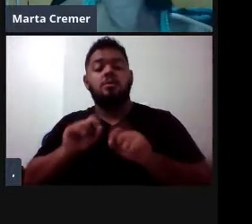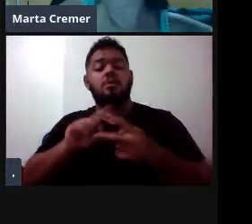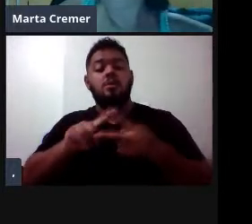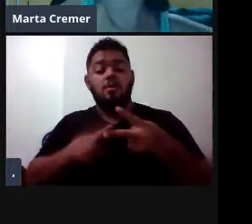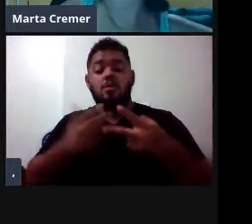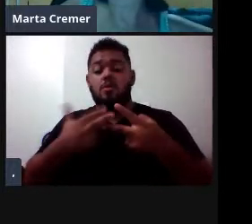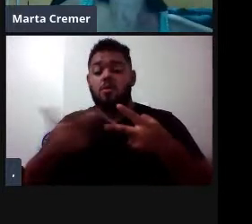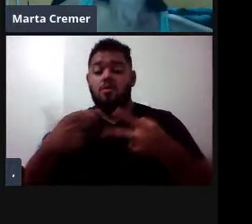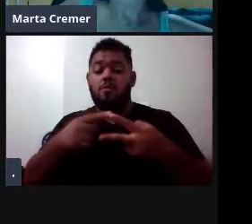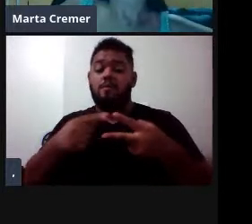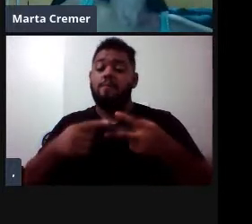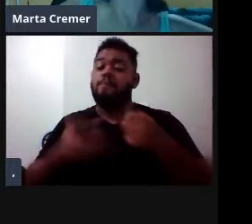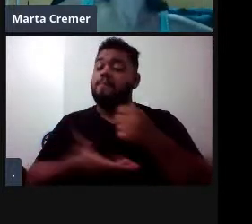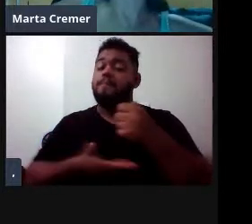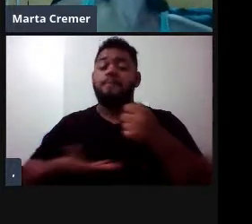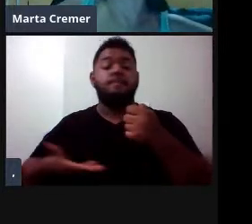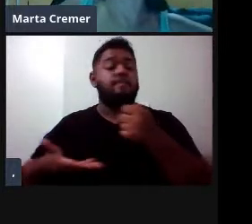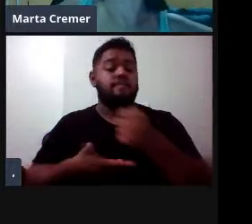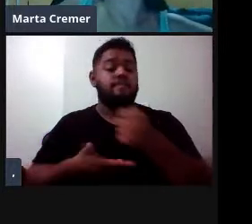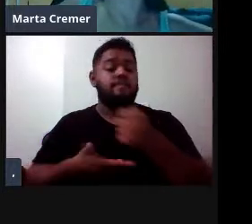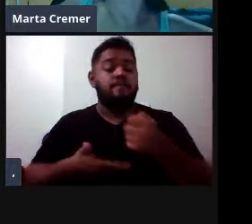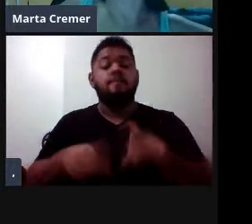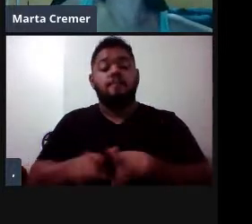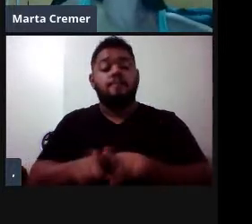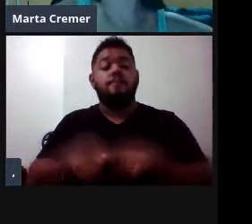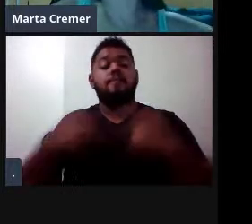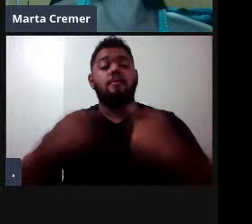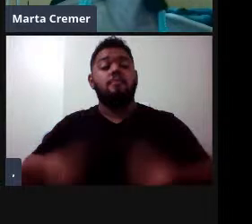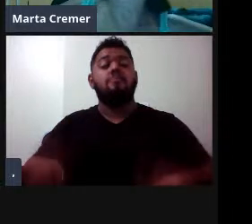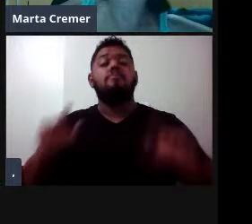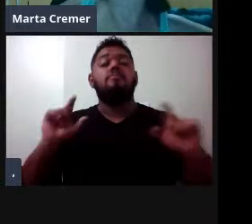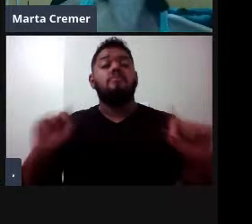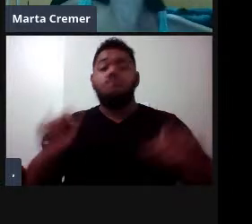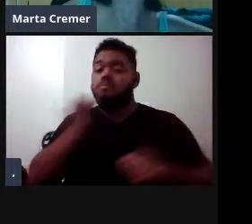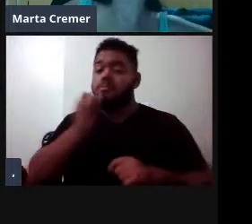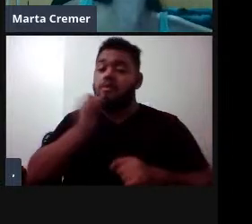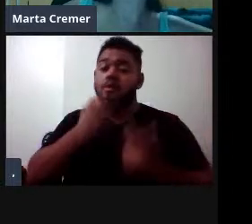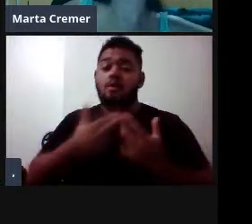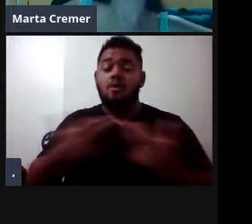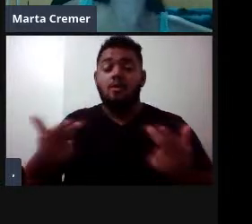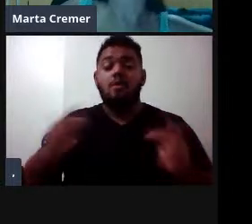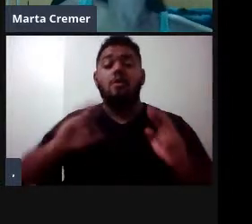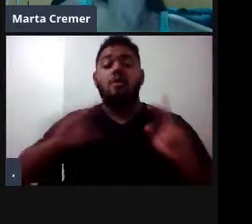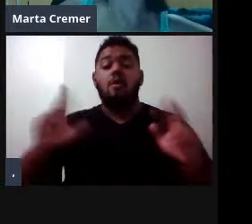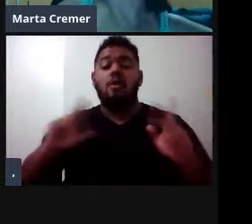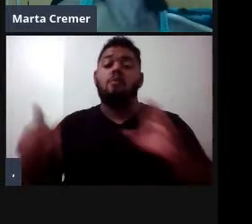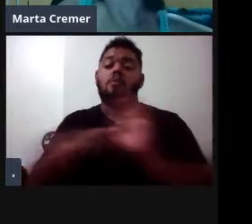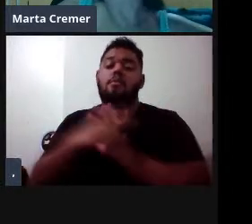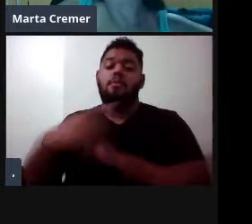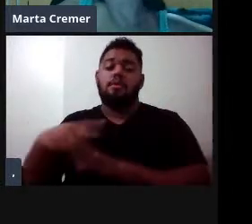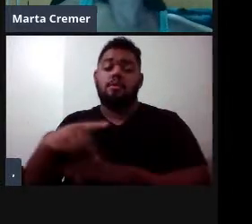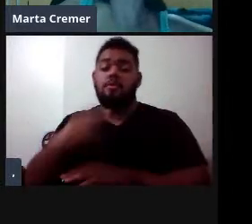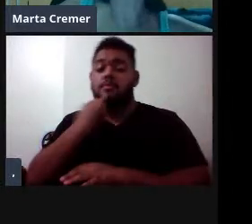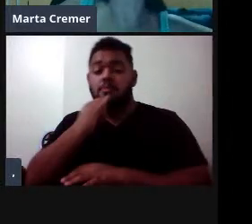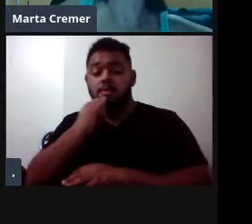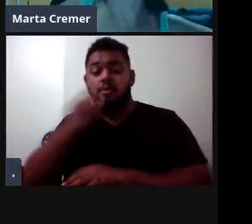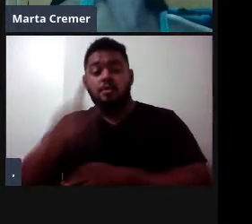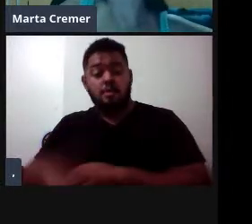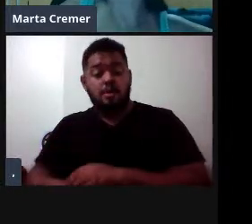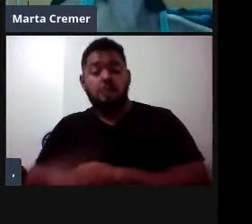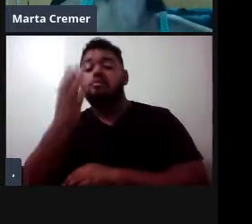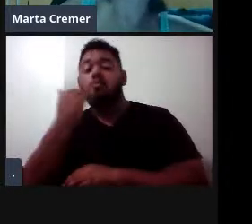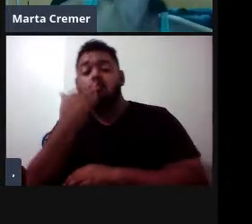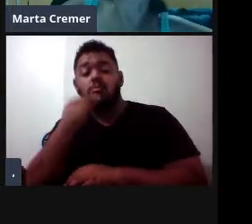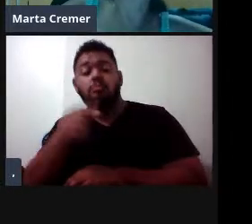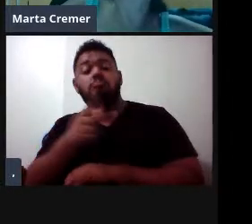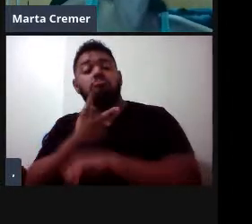básicas, né, e que demandam condições diferenciadas para esses animais, então uma delas é a alimentação, a